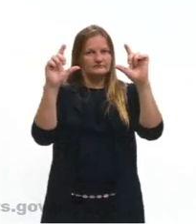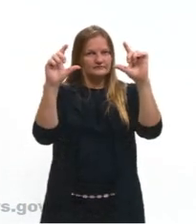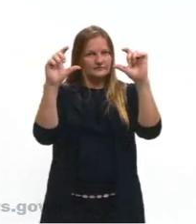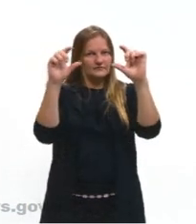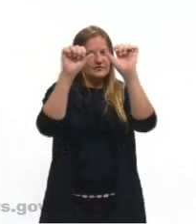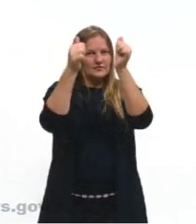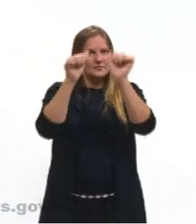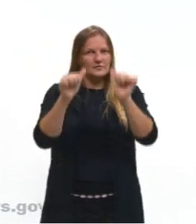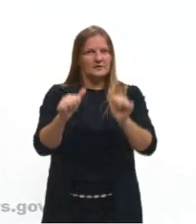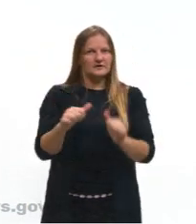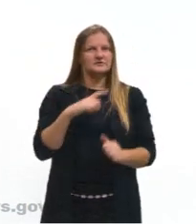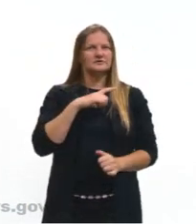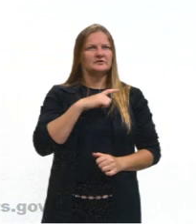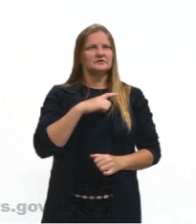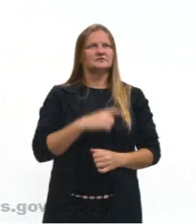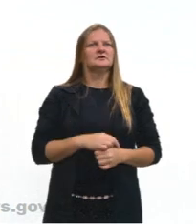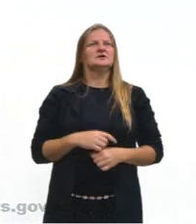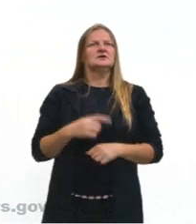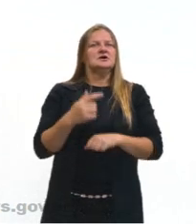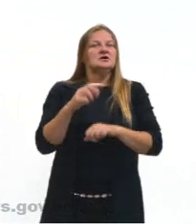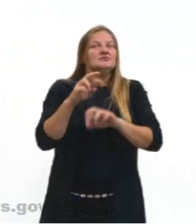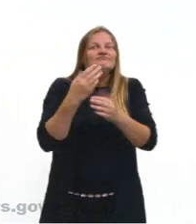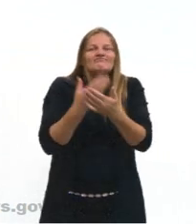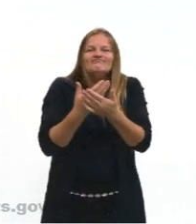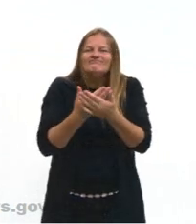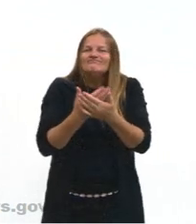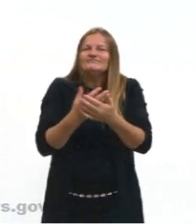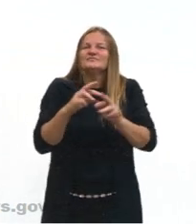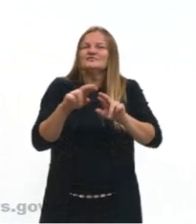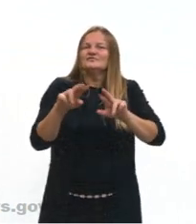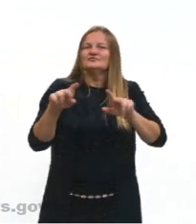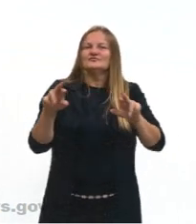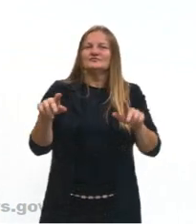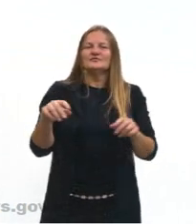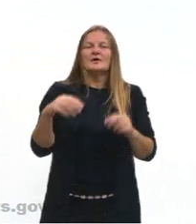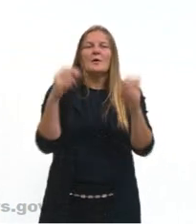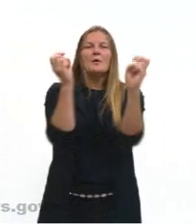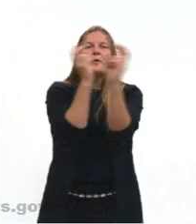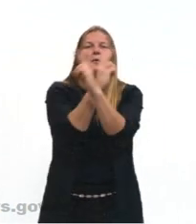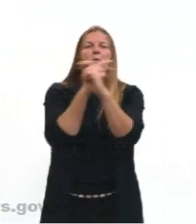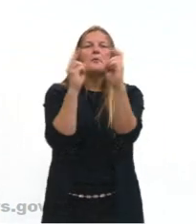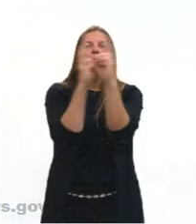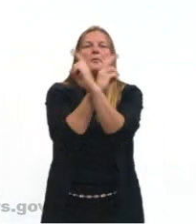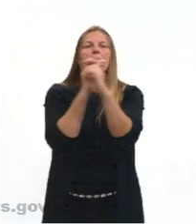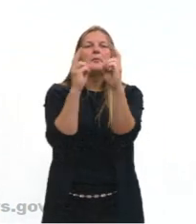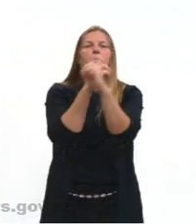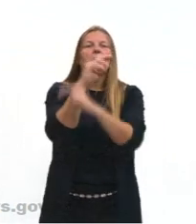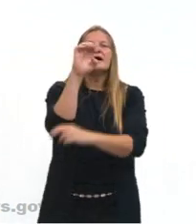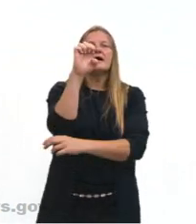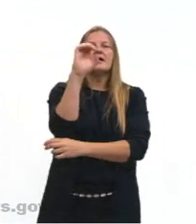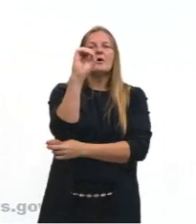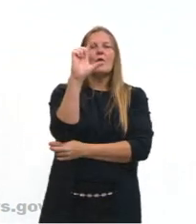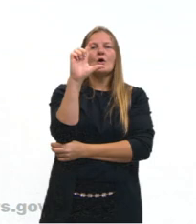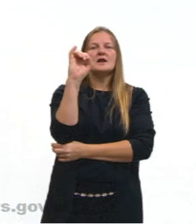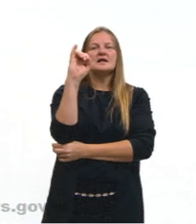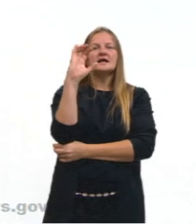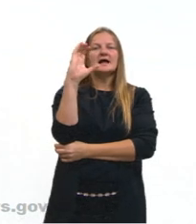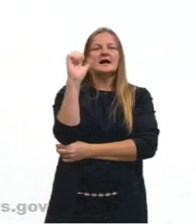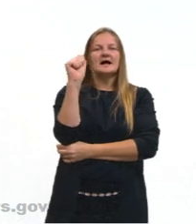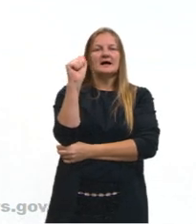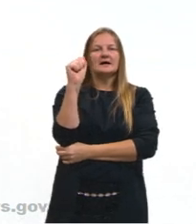olha lá, geomorfologia, continuando, né? A erosão eólica. A eólica, então, é causada pelos ventos, né?